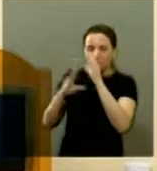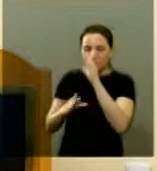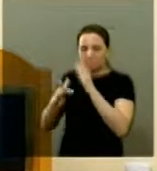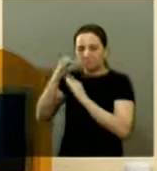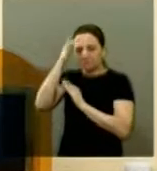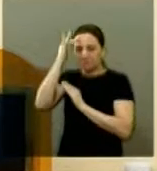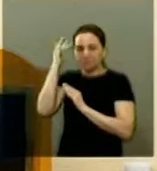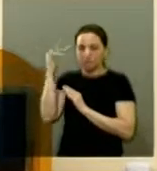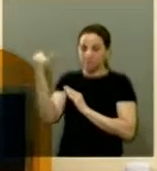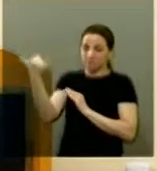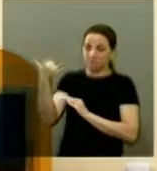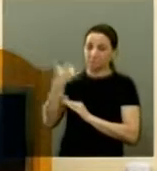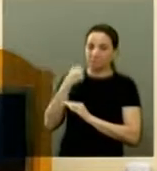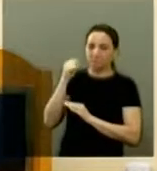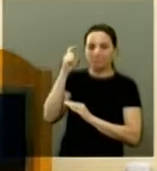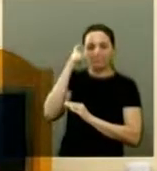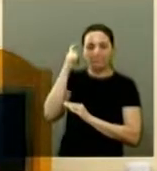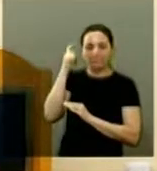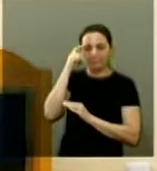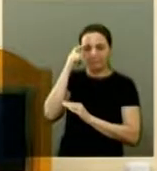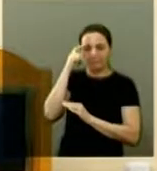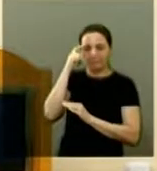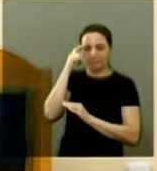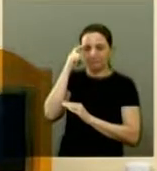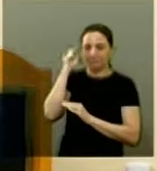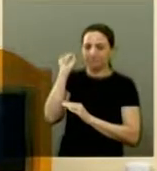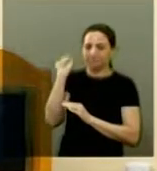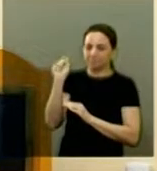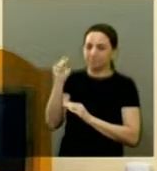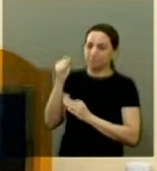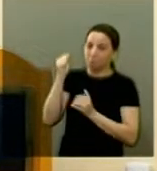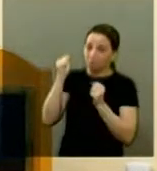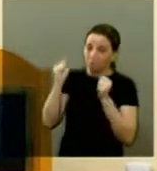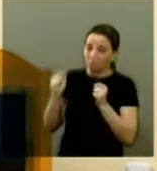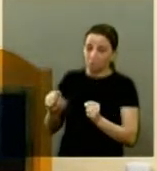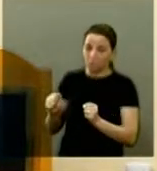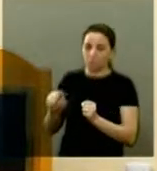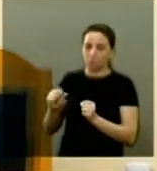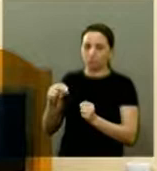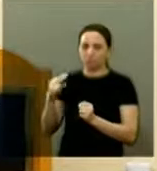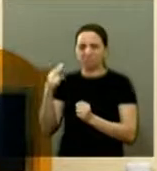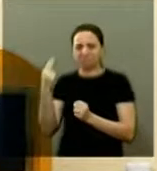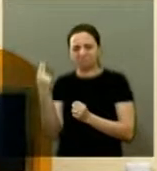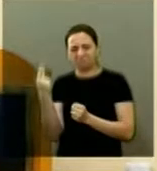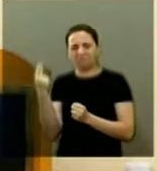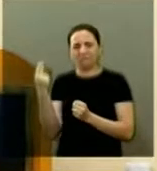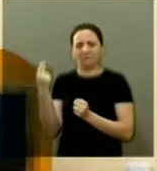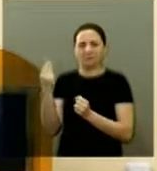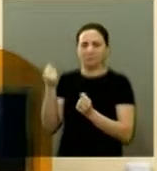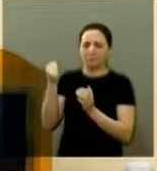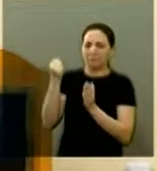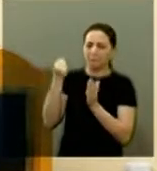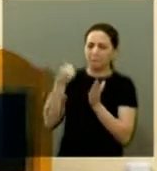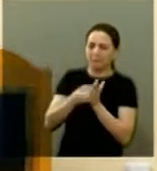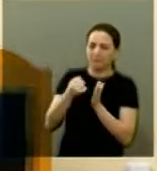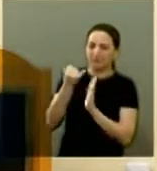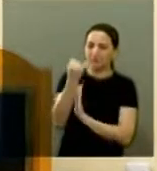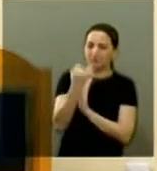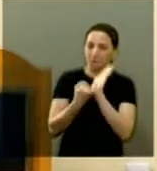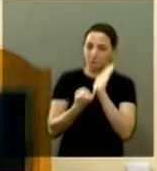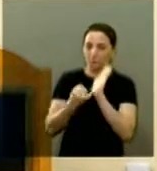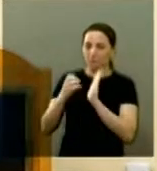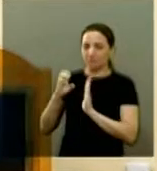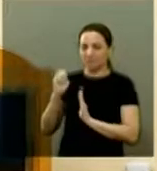Diz-nos o que pensas. É permitido ou não pagar imposto a César?